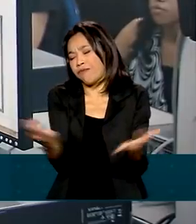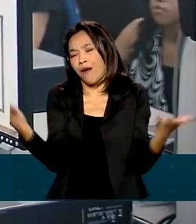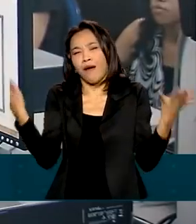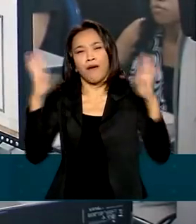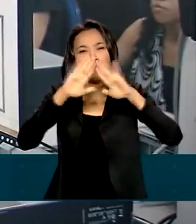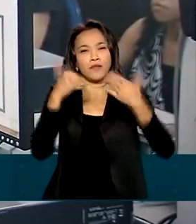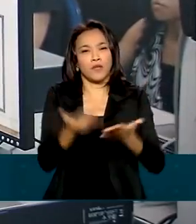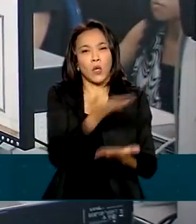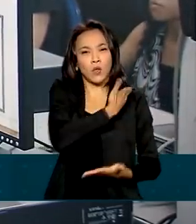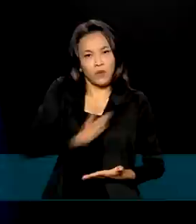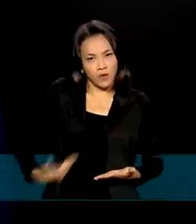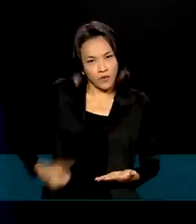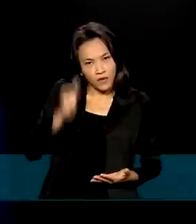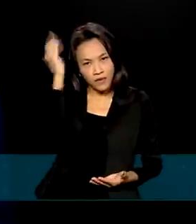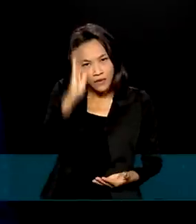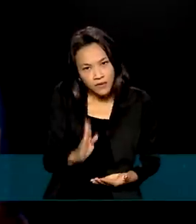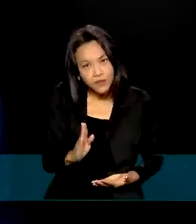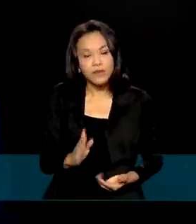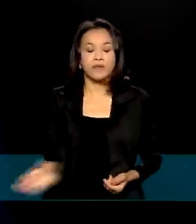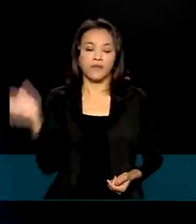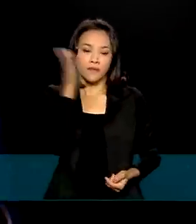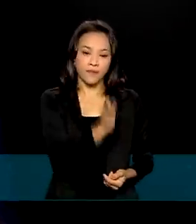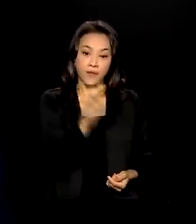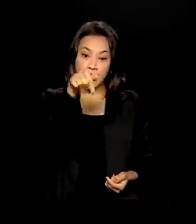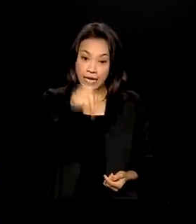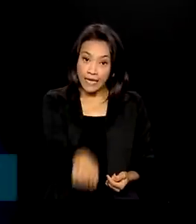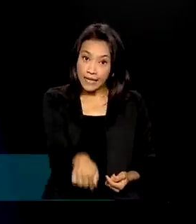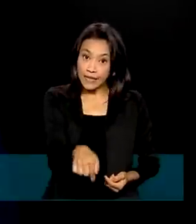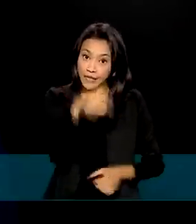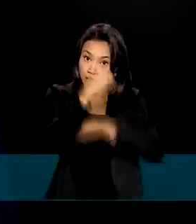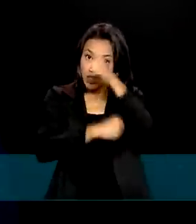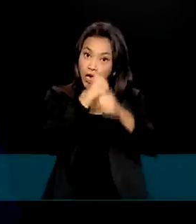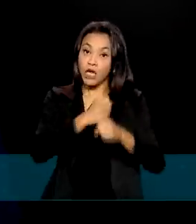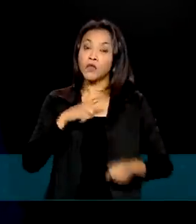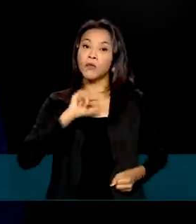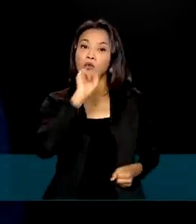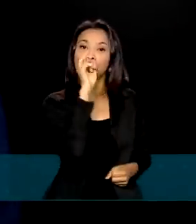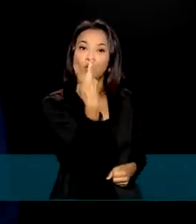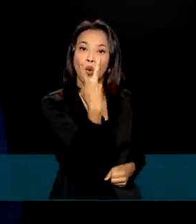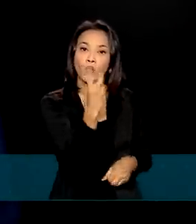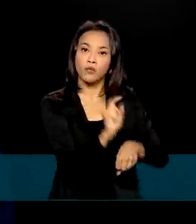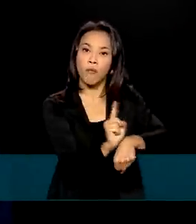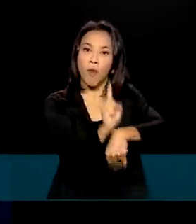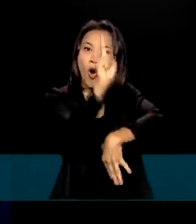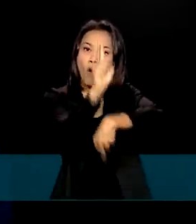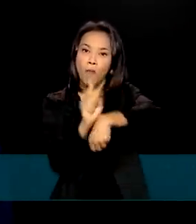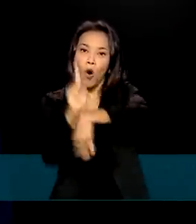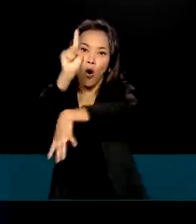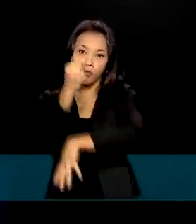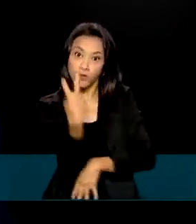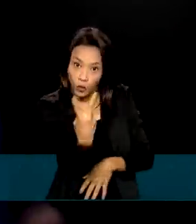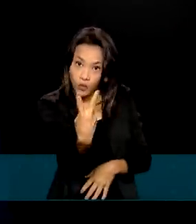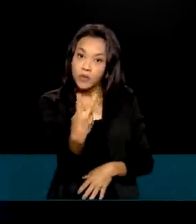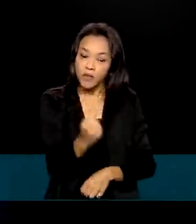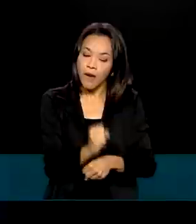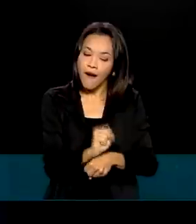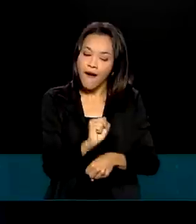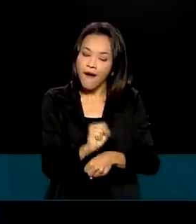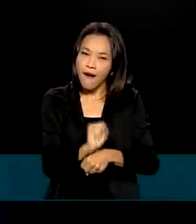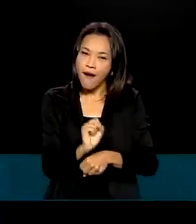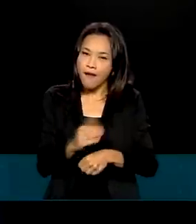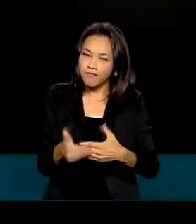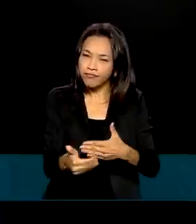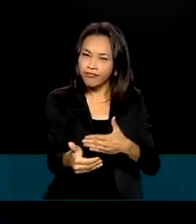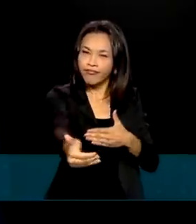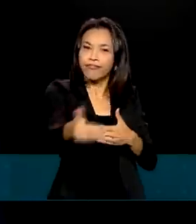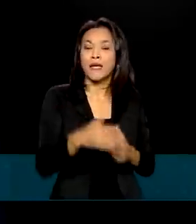públicas do país. Nós temos, neste ano, já dois lançamentos suborbitais a serem realizados em Alcântara. Esperamos em breve